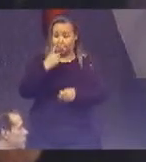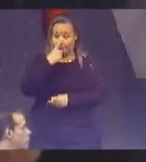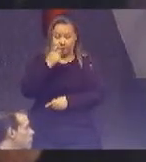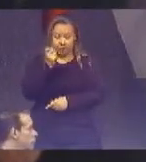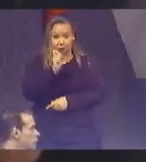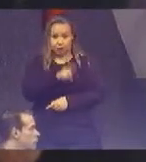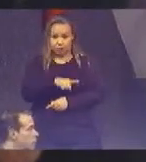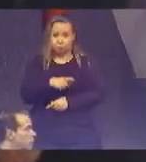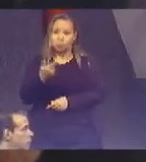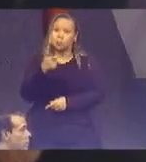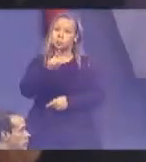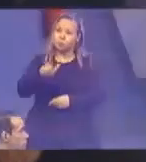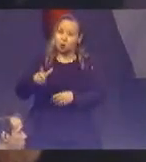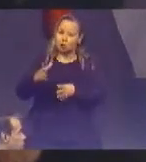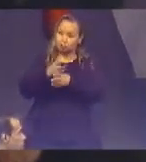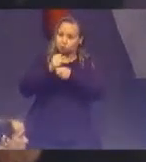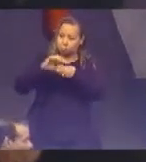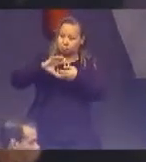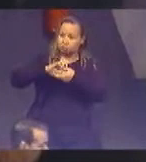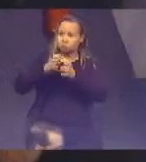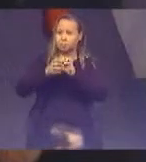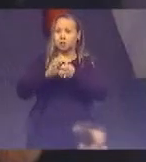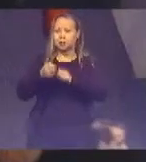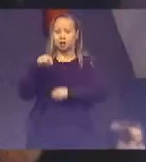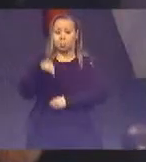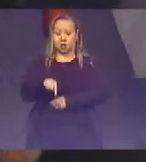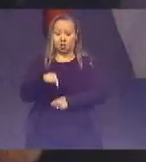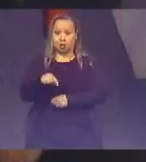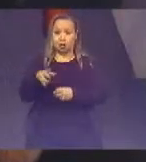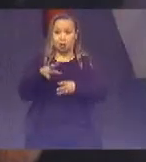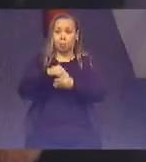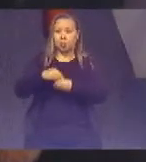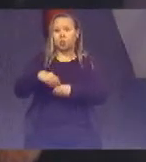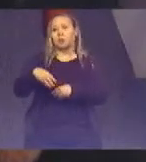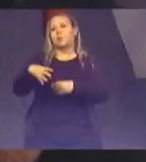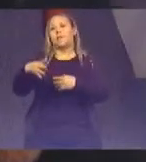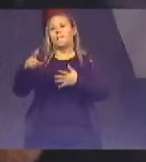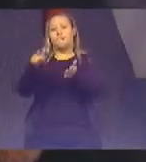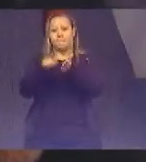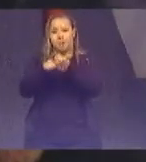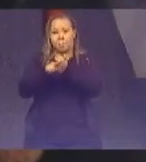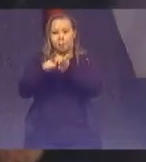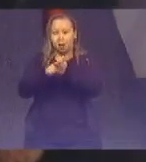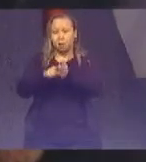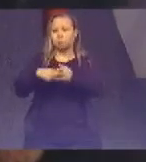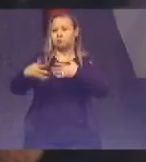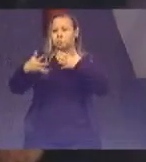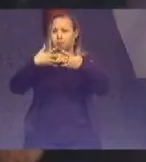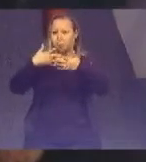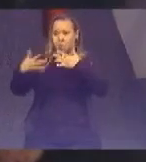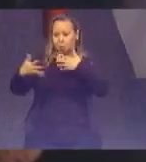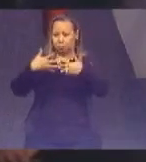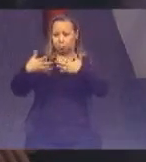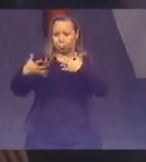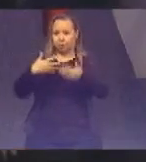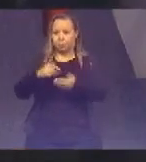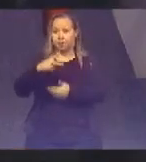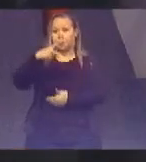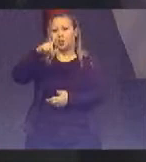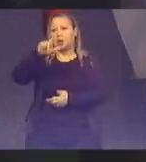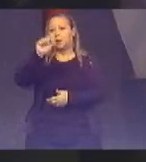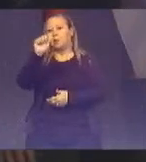à reciclagem, incluídos aí papéis, plásticos, metais e vidros. Em